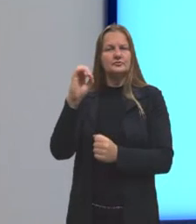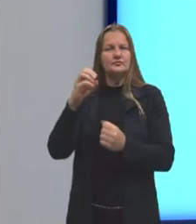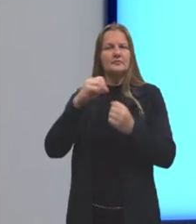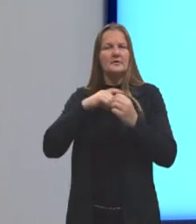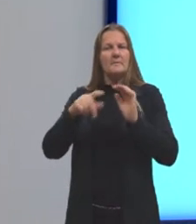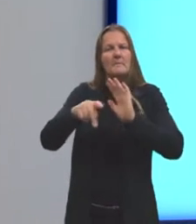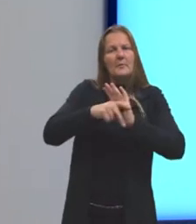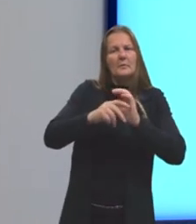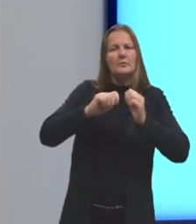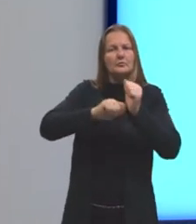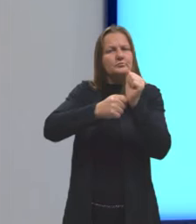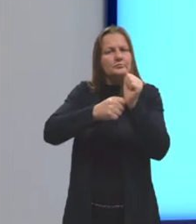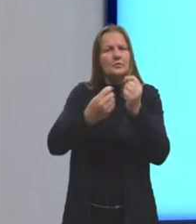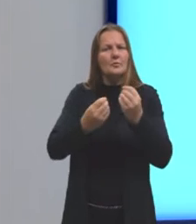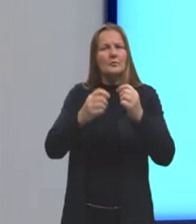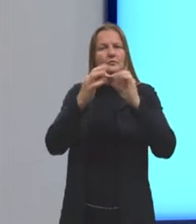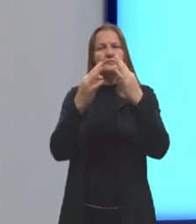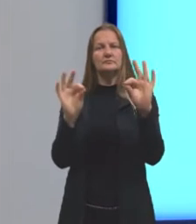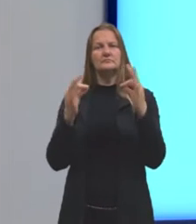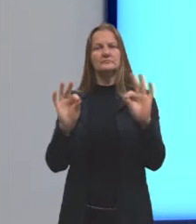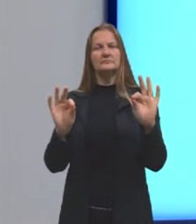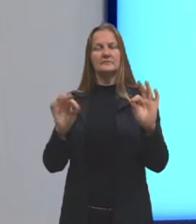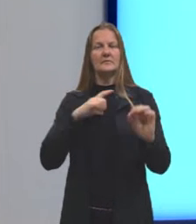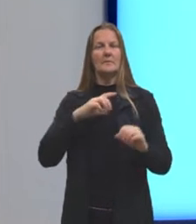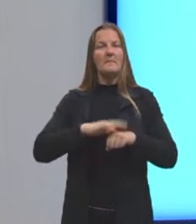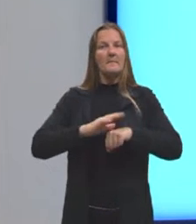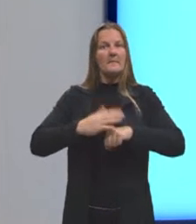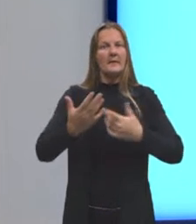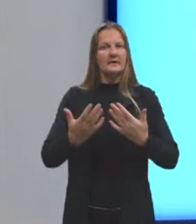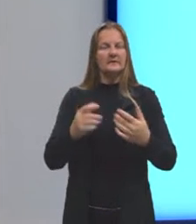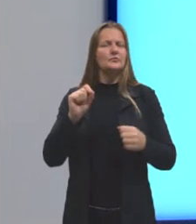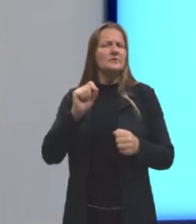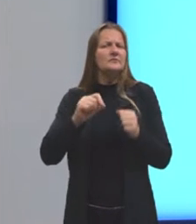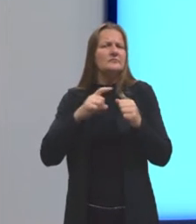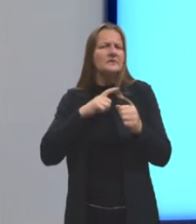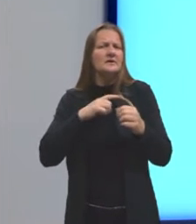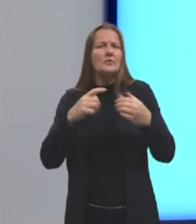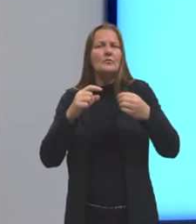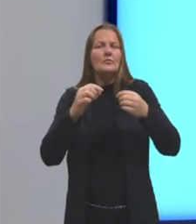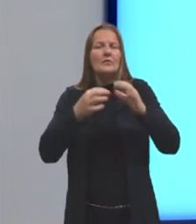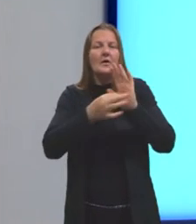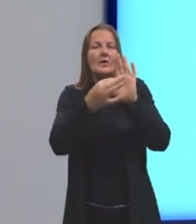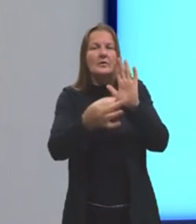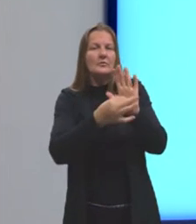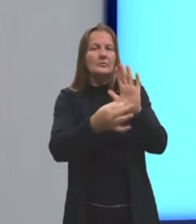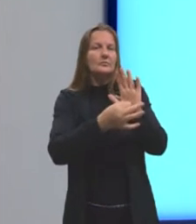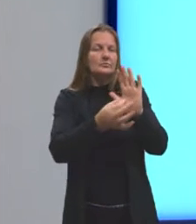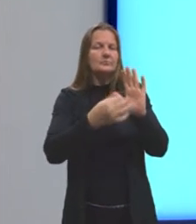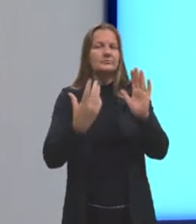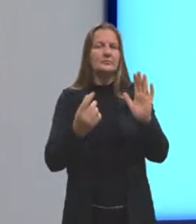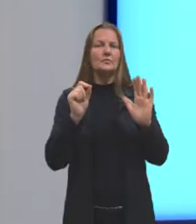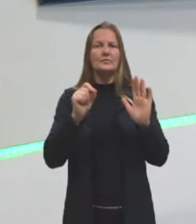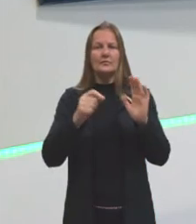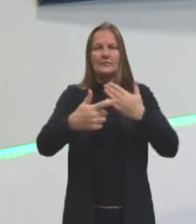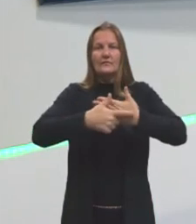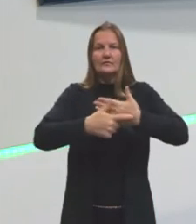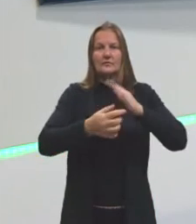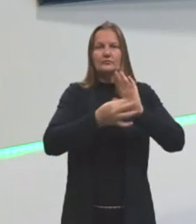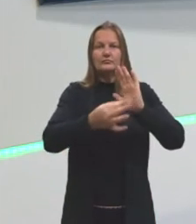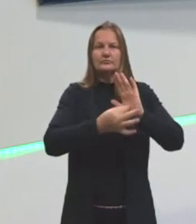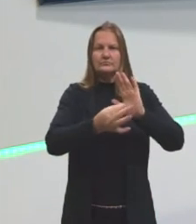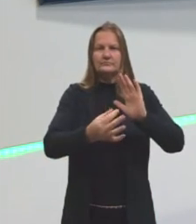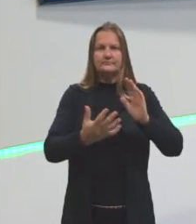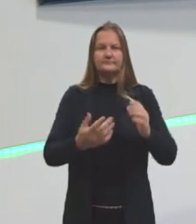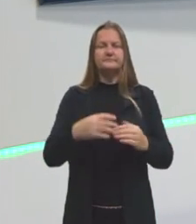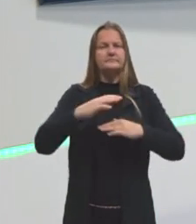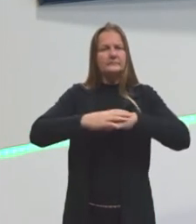tem a ver com sintaxe? Ou mais ainda, o que isso tem a ver com argumentação? Então, é como se a